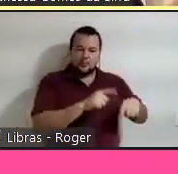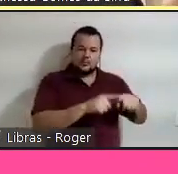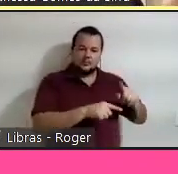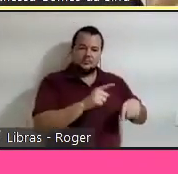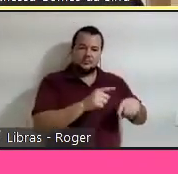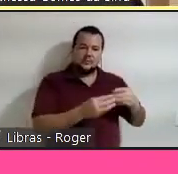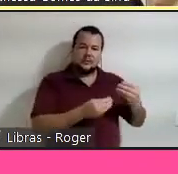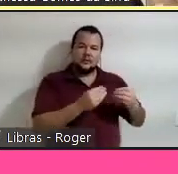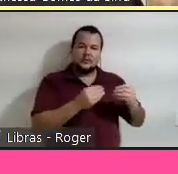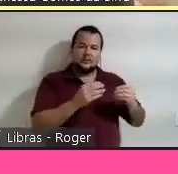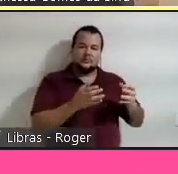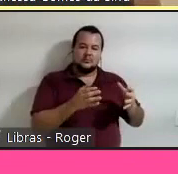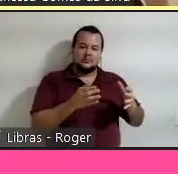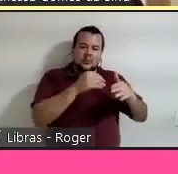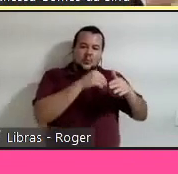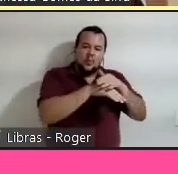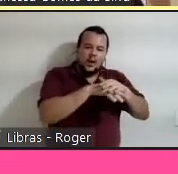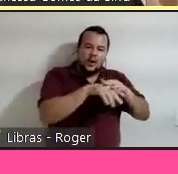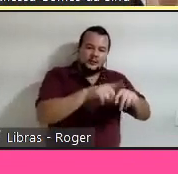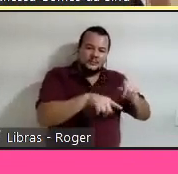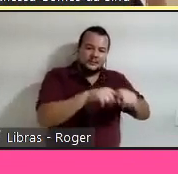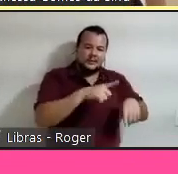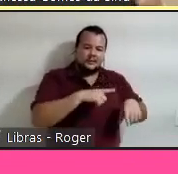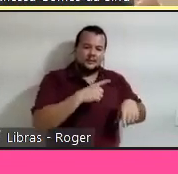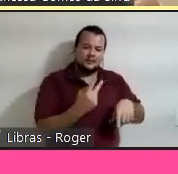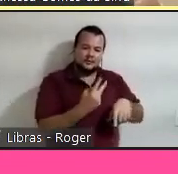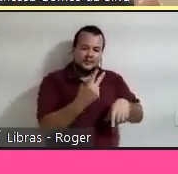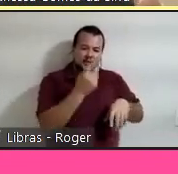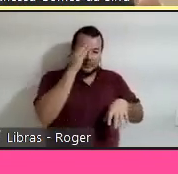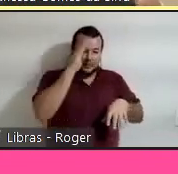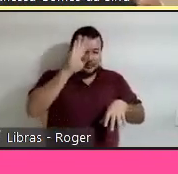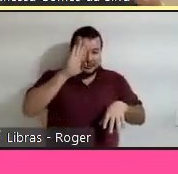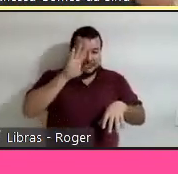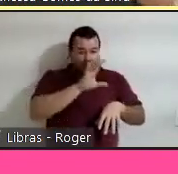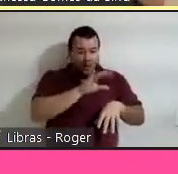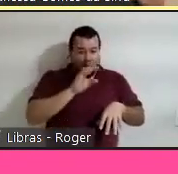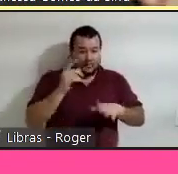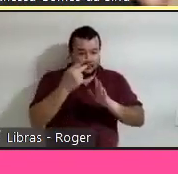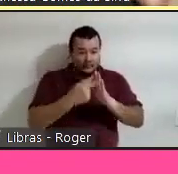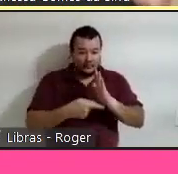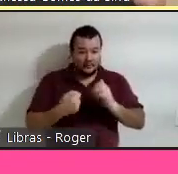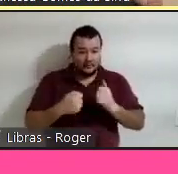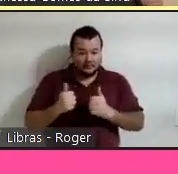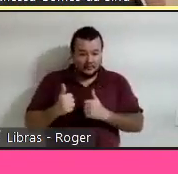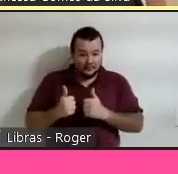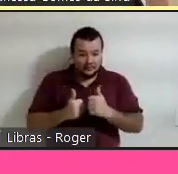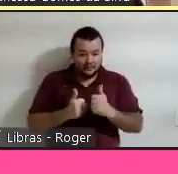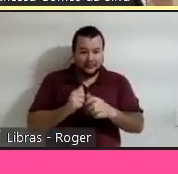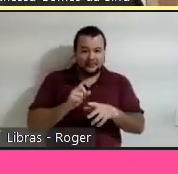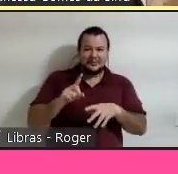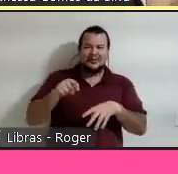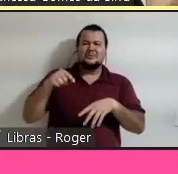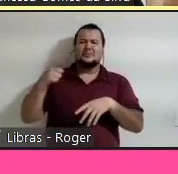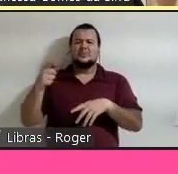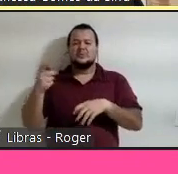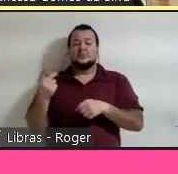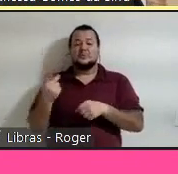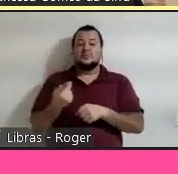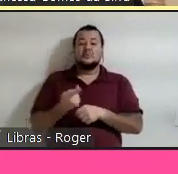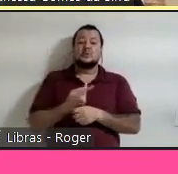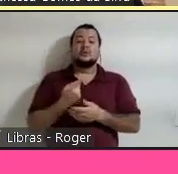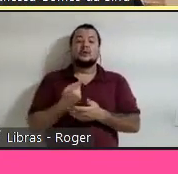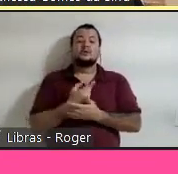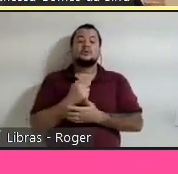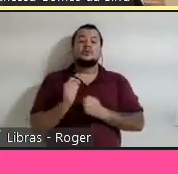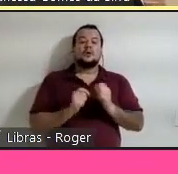valor e, principalmente, as decisões de projeto, elas têm que ser guiadas pelo e depois. O que acontece depois que essa